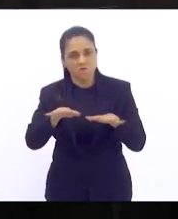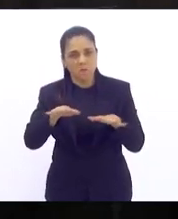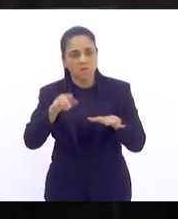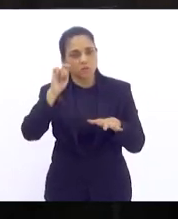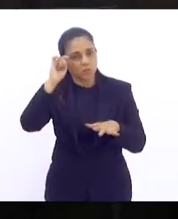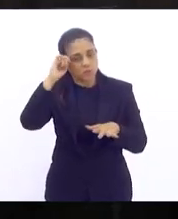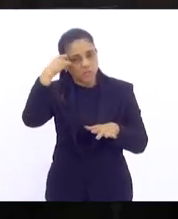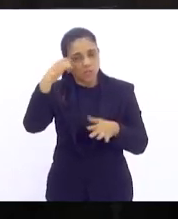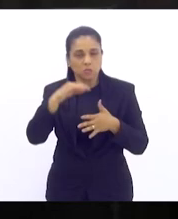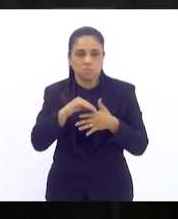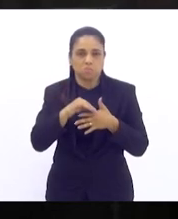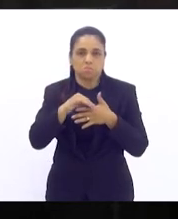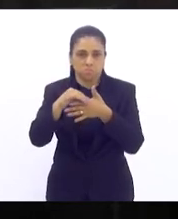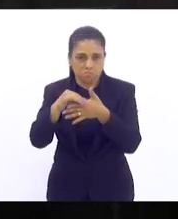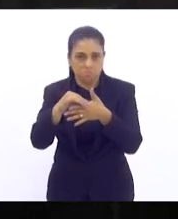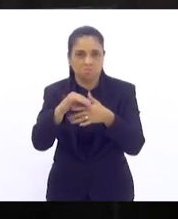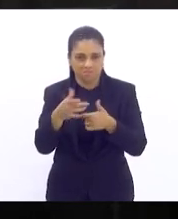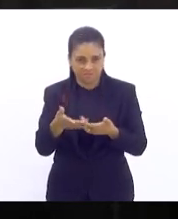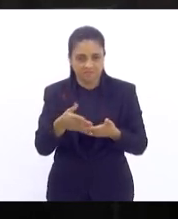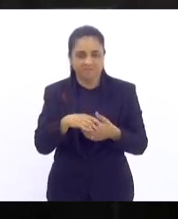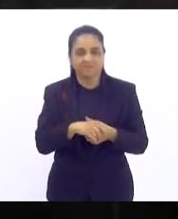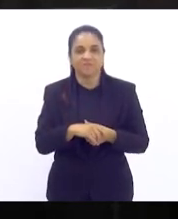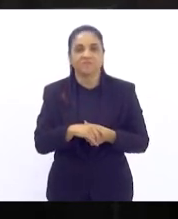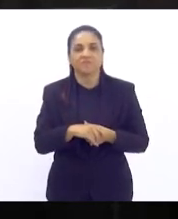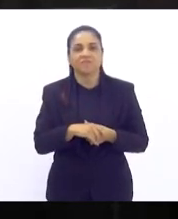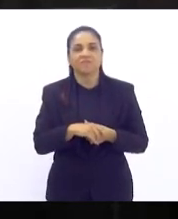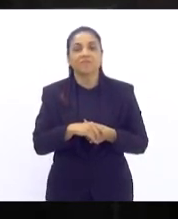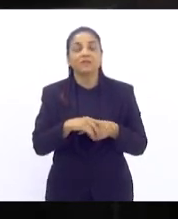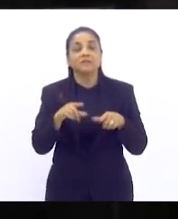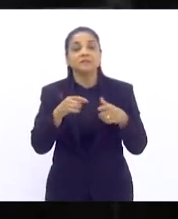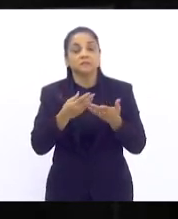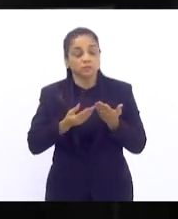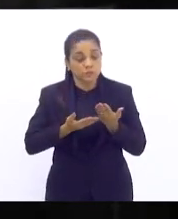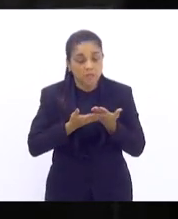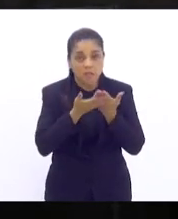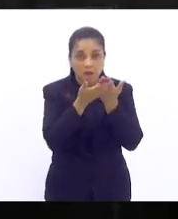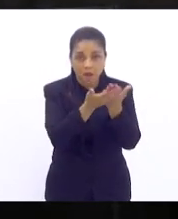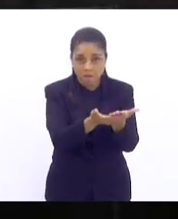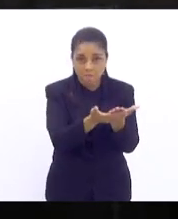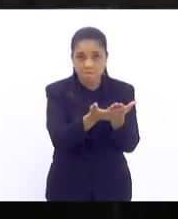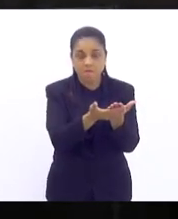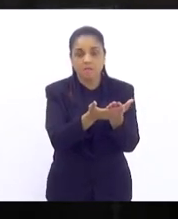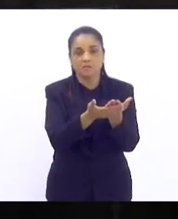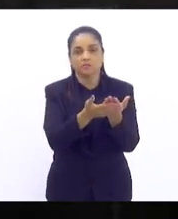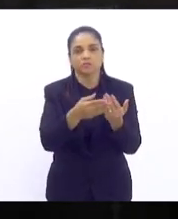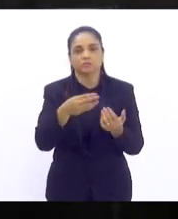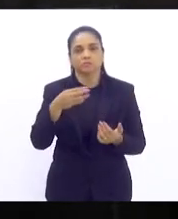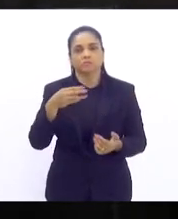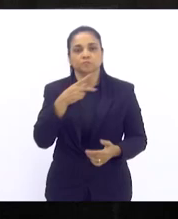no nosso estado entre os encaminhamentos senhor presidente Márcio Galberto